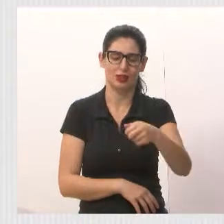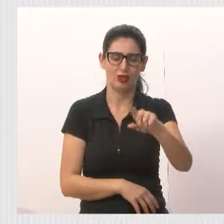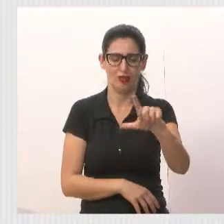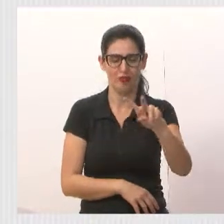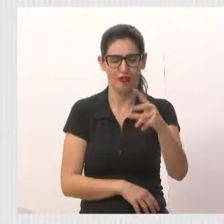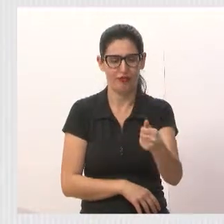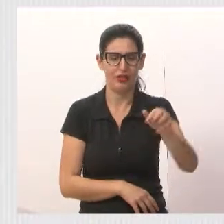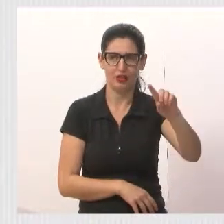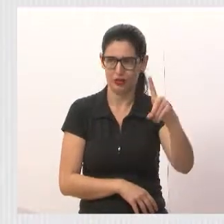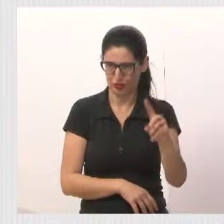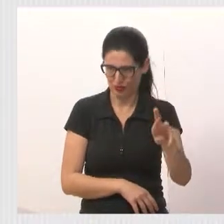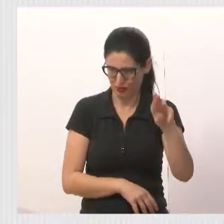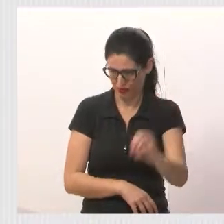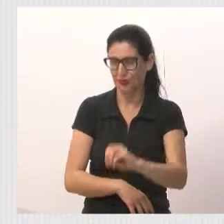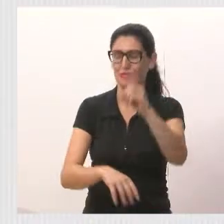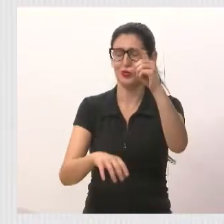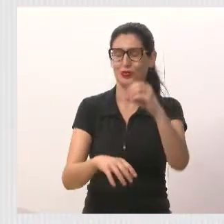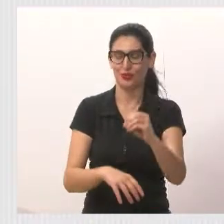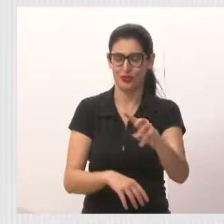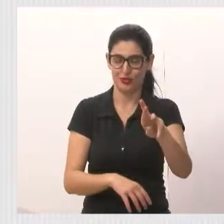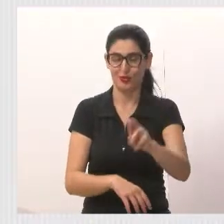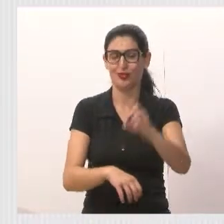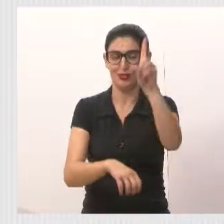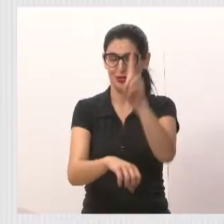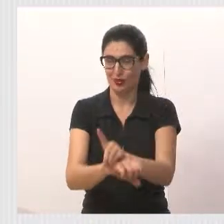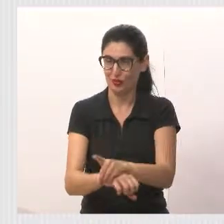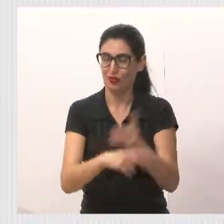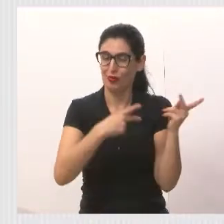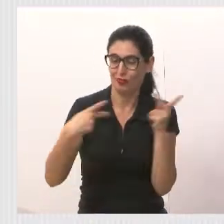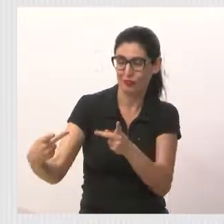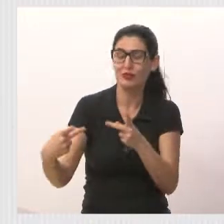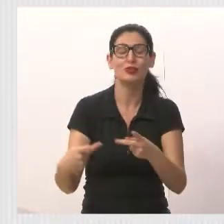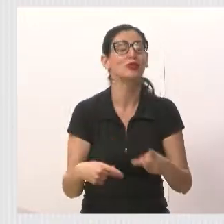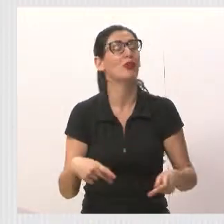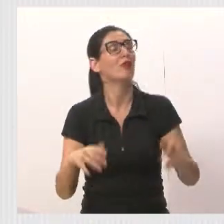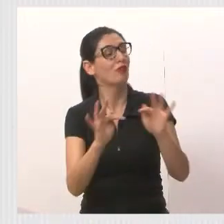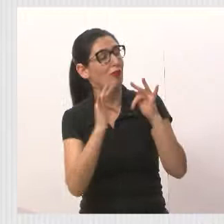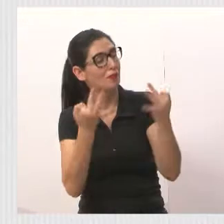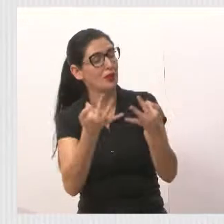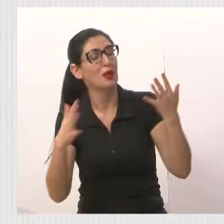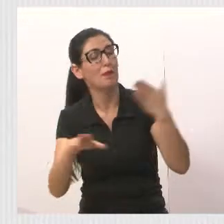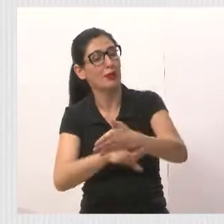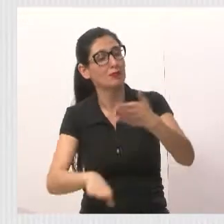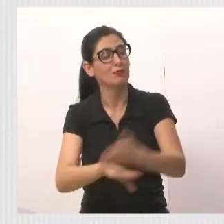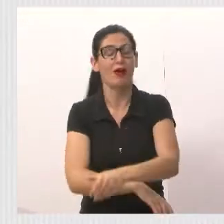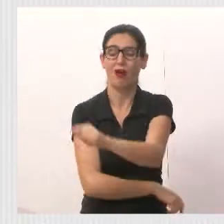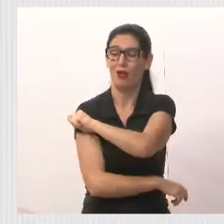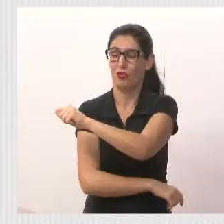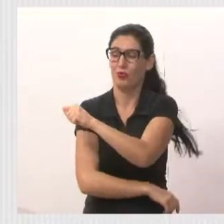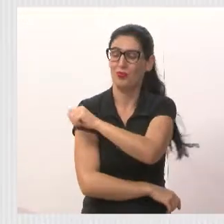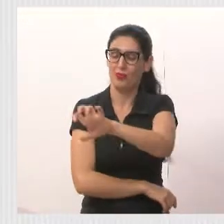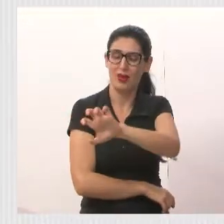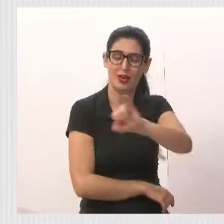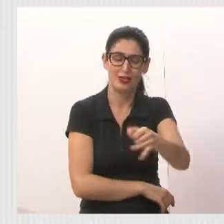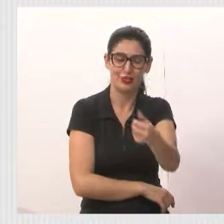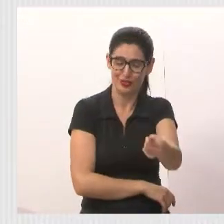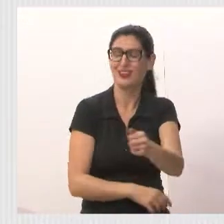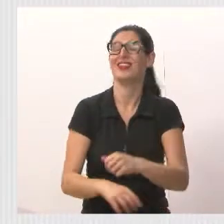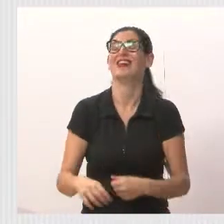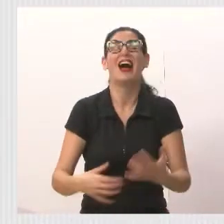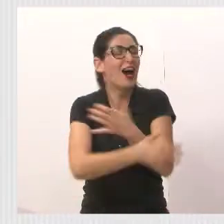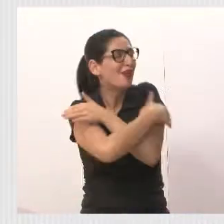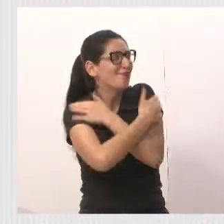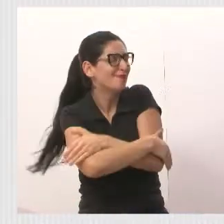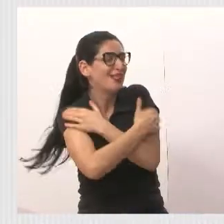fazendo o convite para os pais irem participar, os alunos do EJA, lá do Cidade de Salvador, um grande abraço.